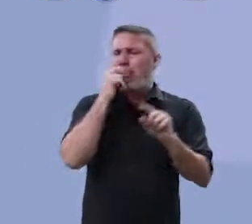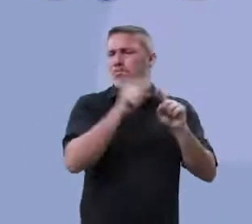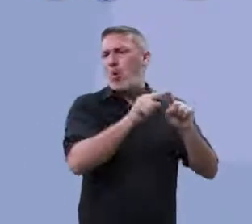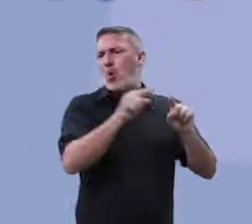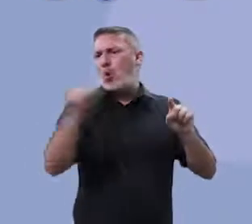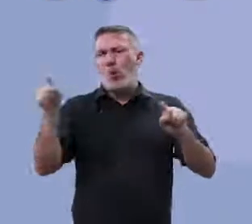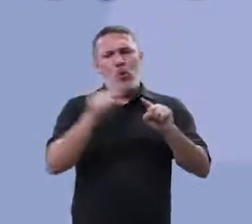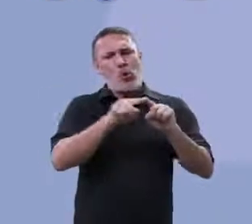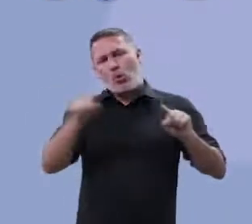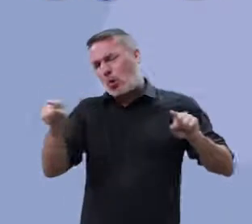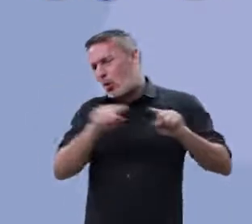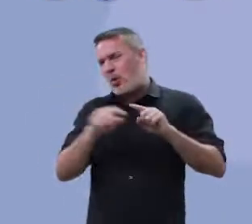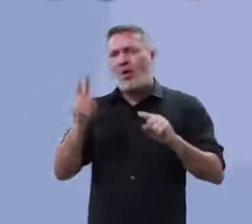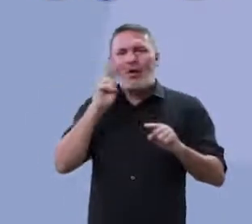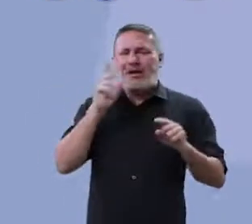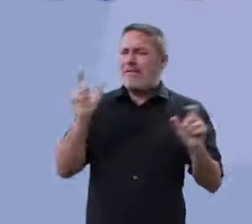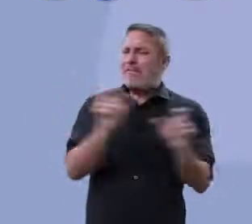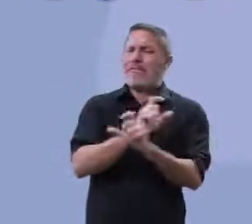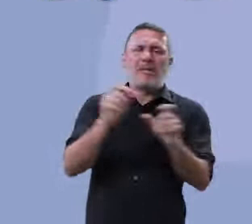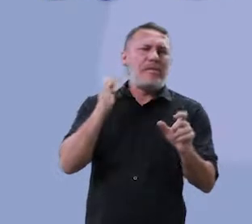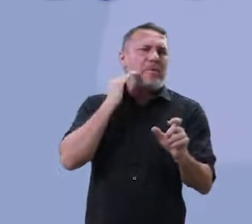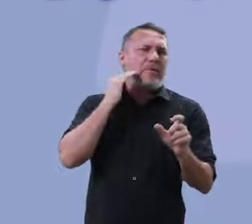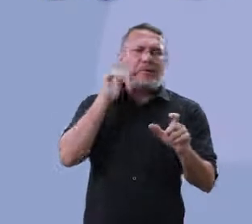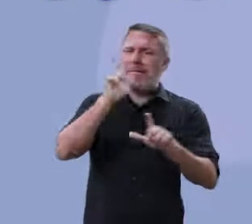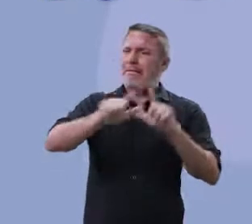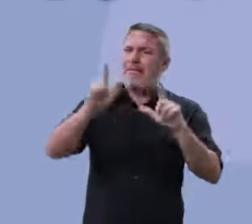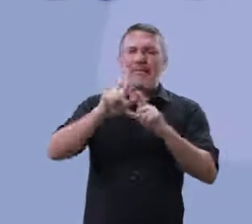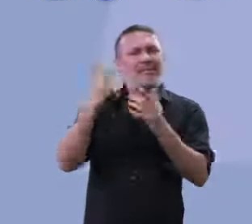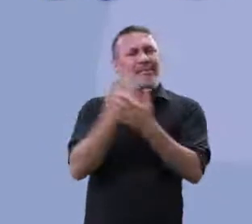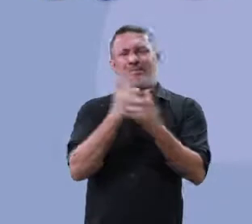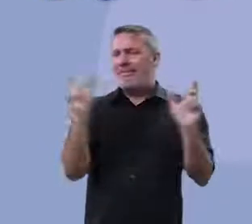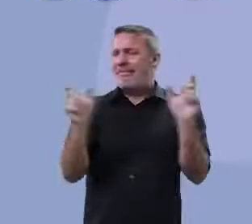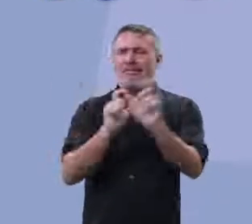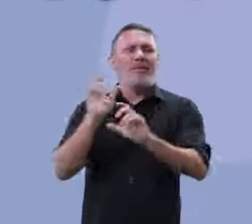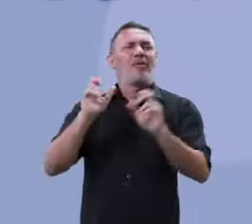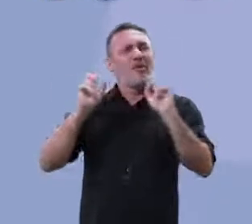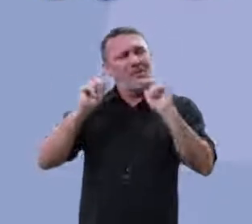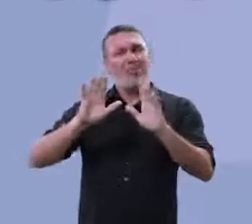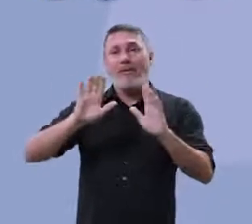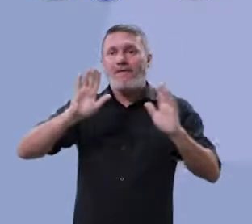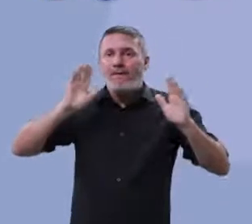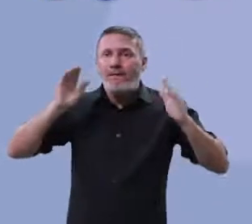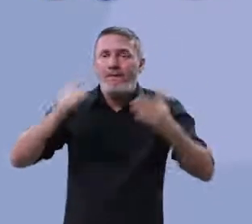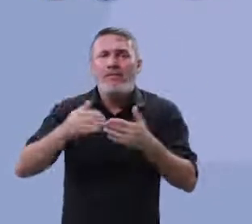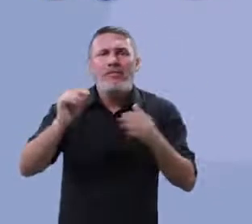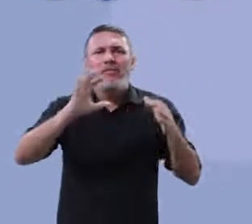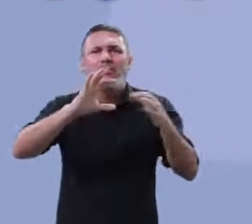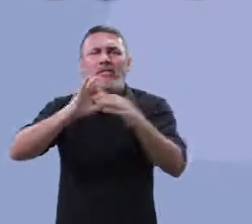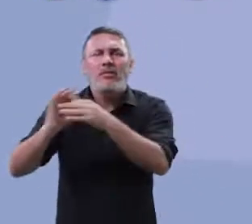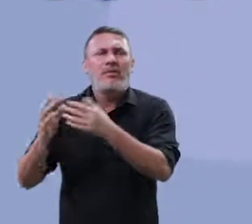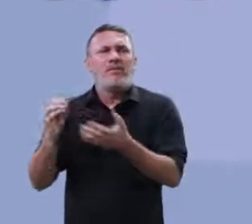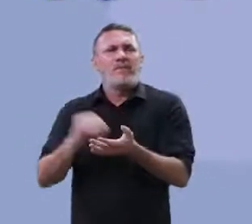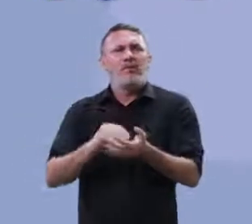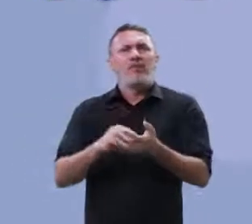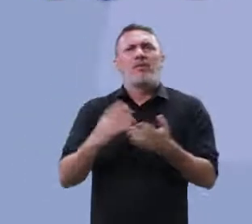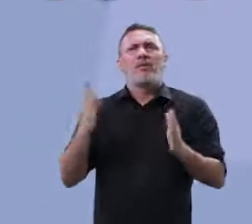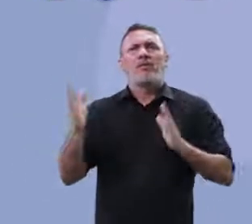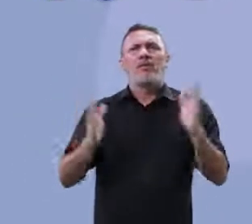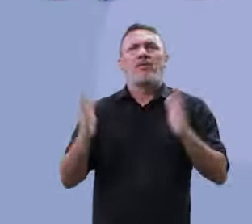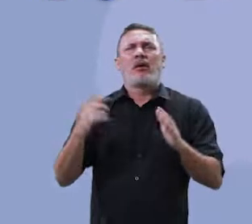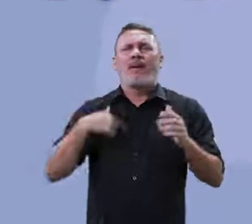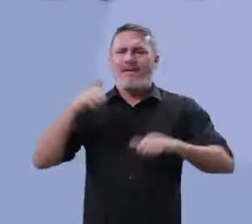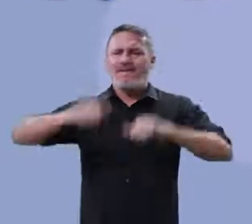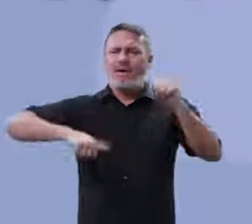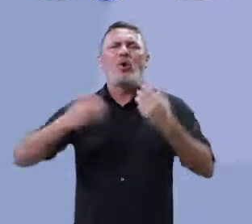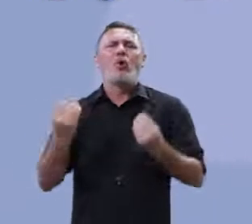nada. Fora os erros de ortografia, fora os erros de concordância, mas a questão, né, voltado para as orações. Por quê? Que